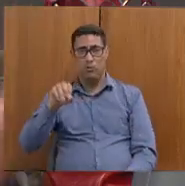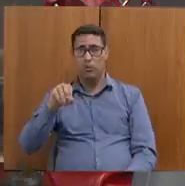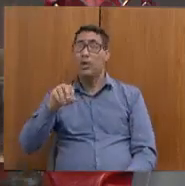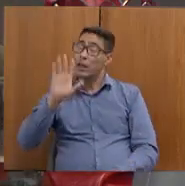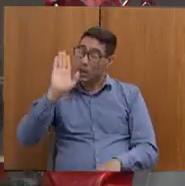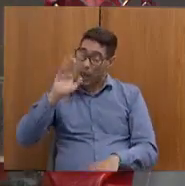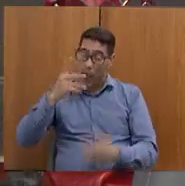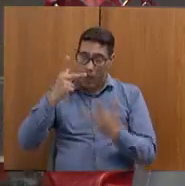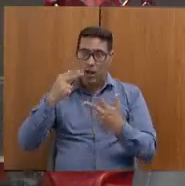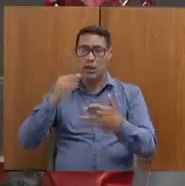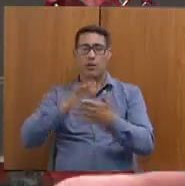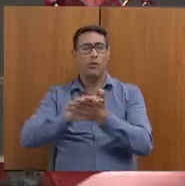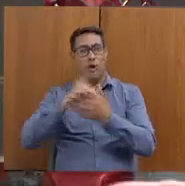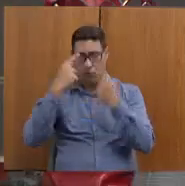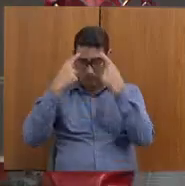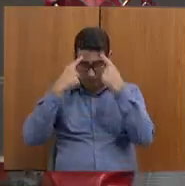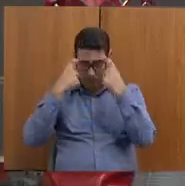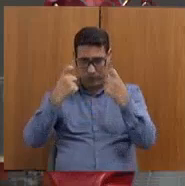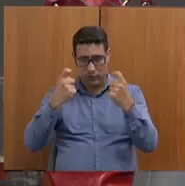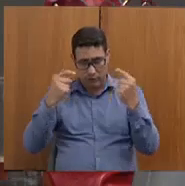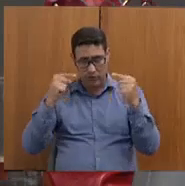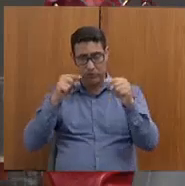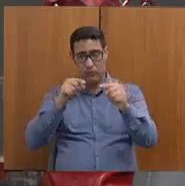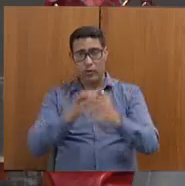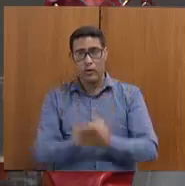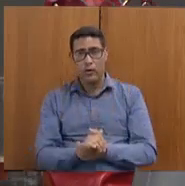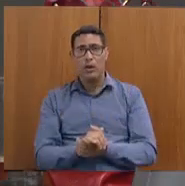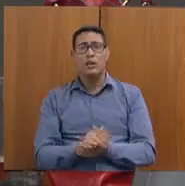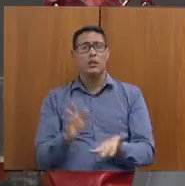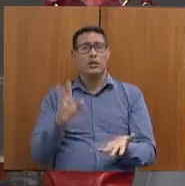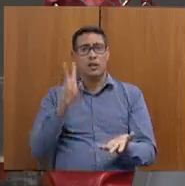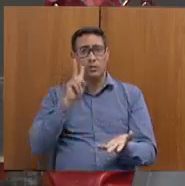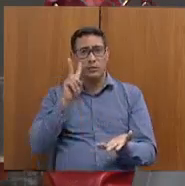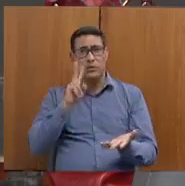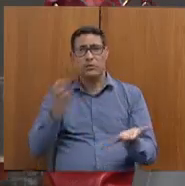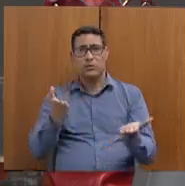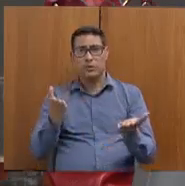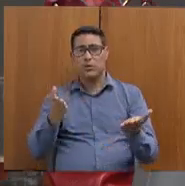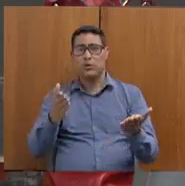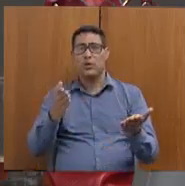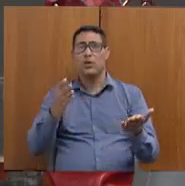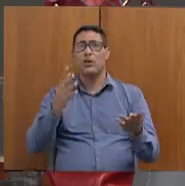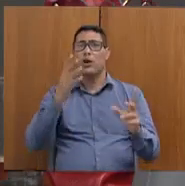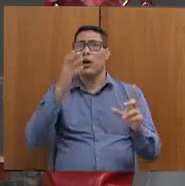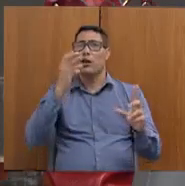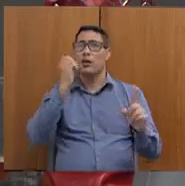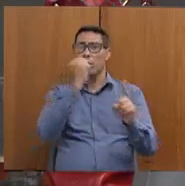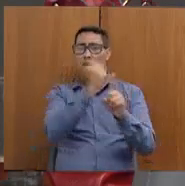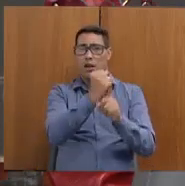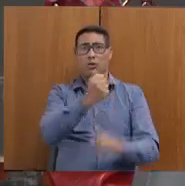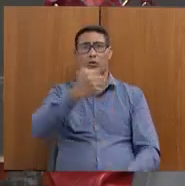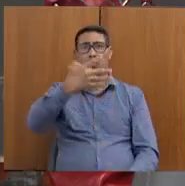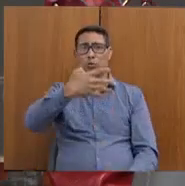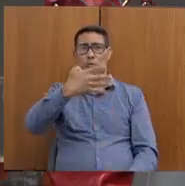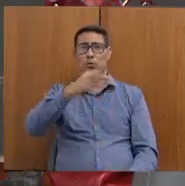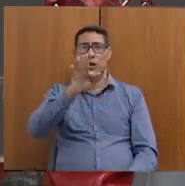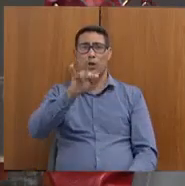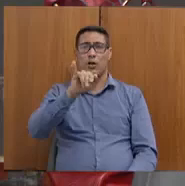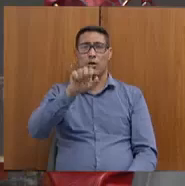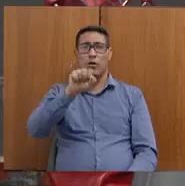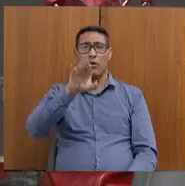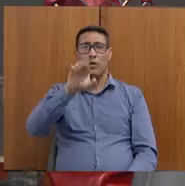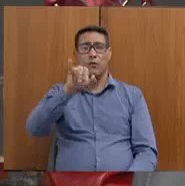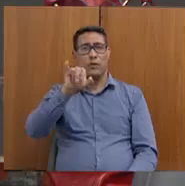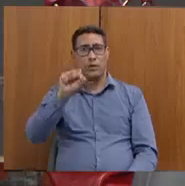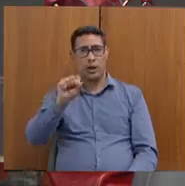violência. Nós estamos rememorando agora o assassinato dos quatro fiscais de trabalho que morreram em